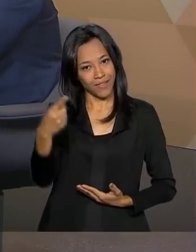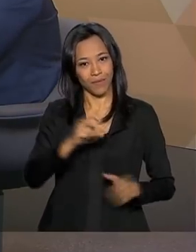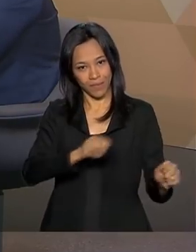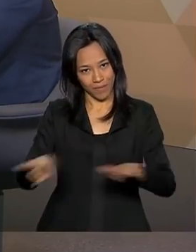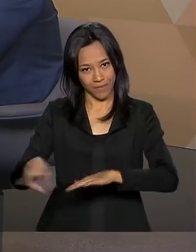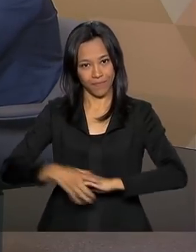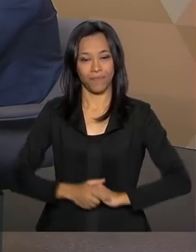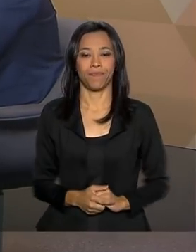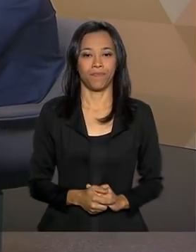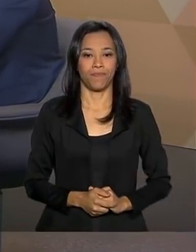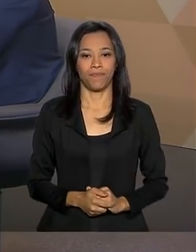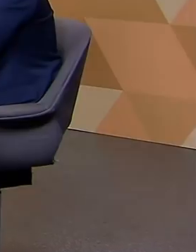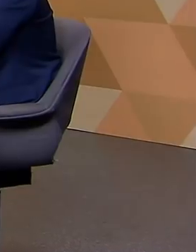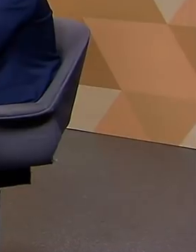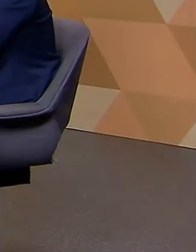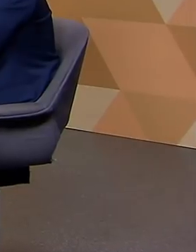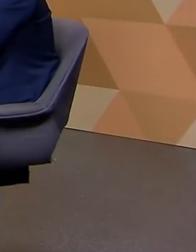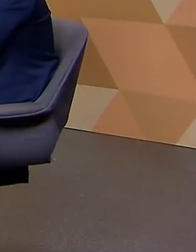semana.